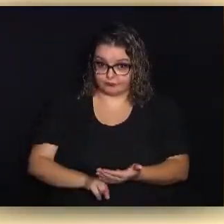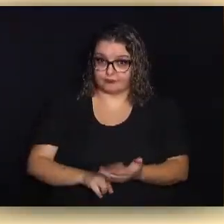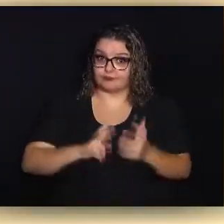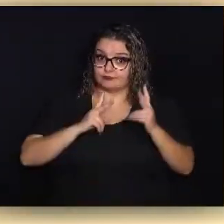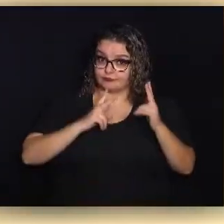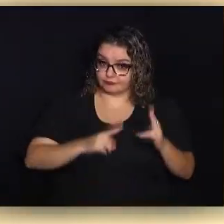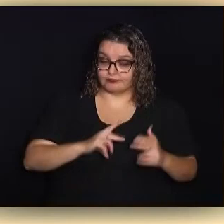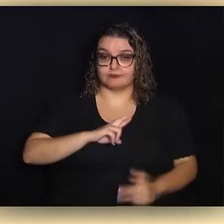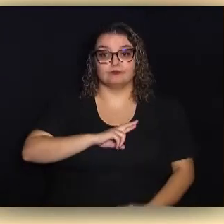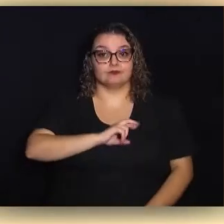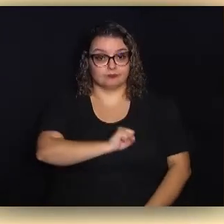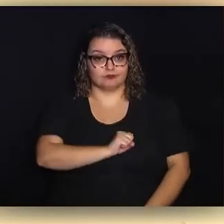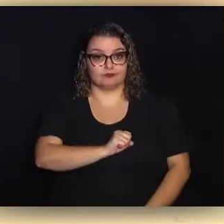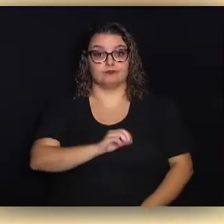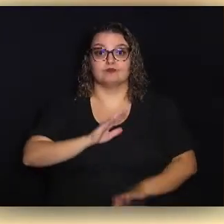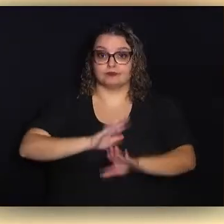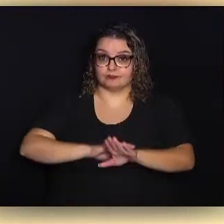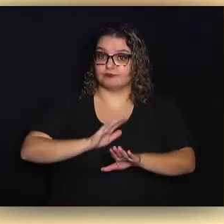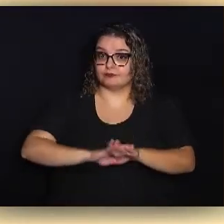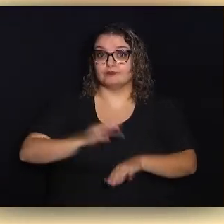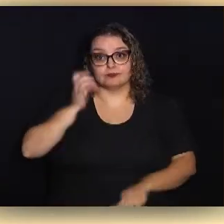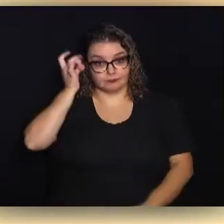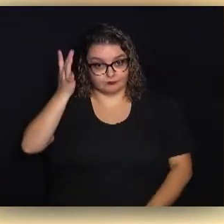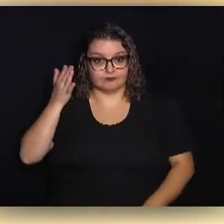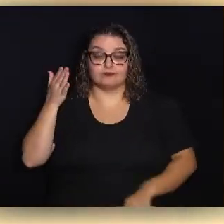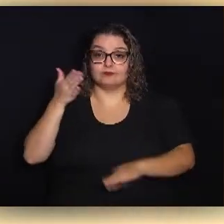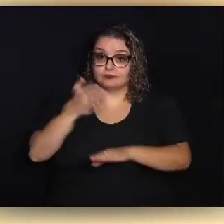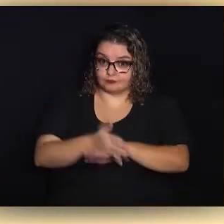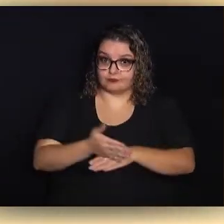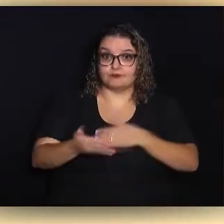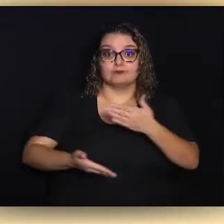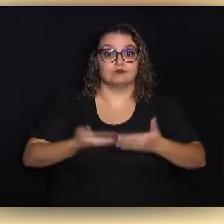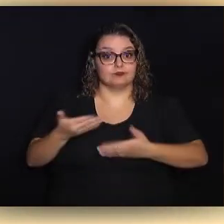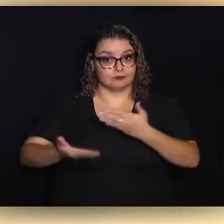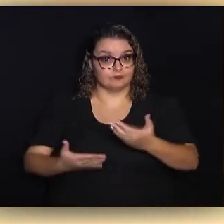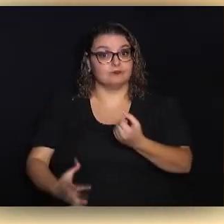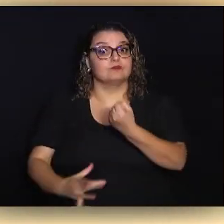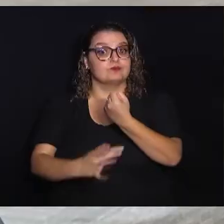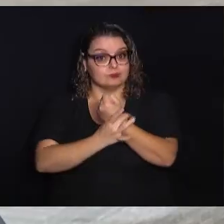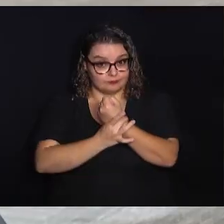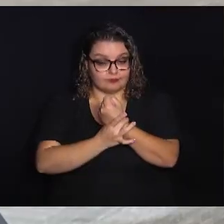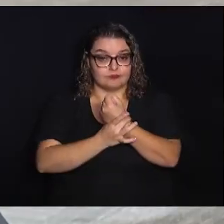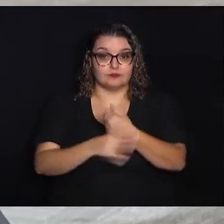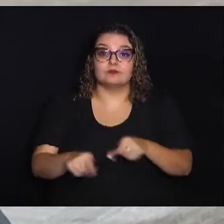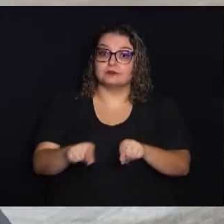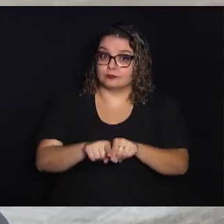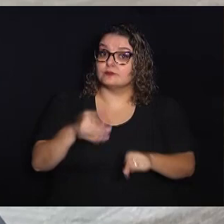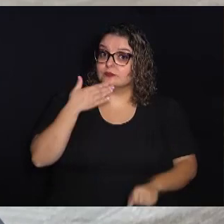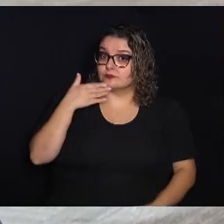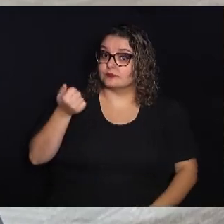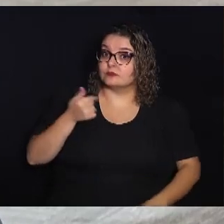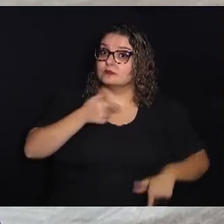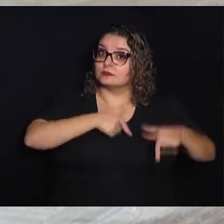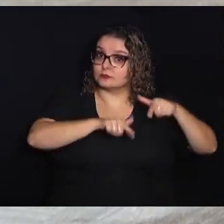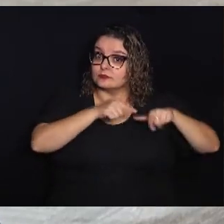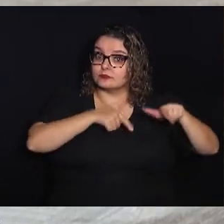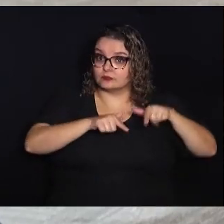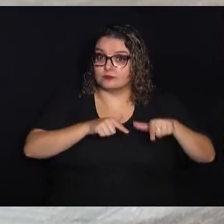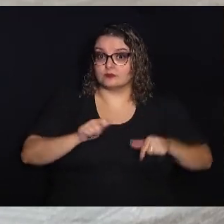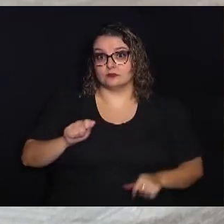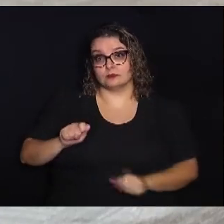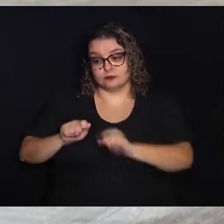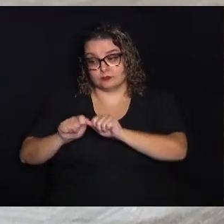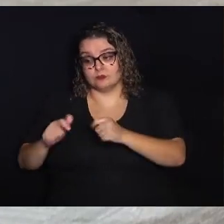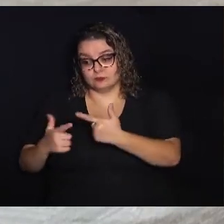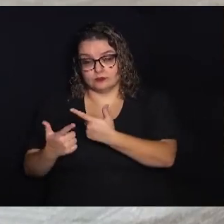pelos Correios Conforme Rossini, a ação deve facilitar o acesso a serviços, segurança, além de melhorar